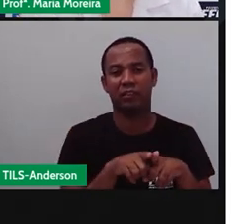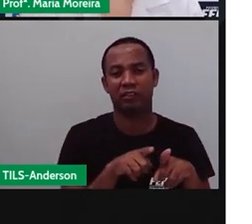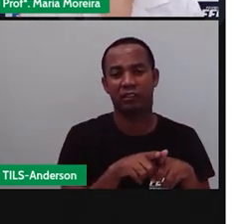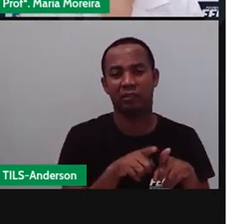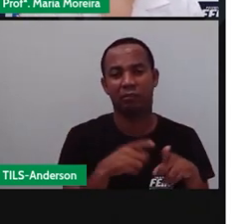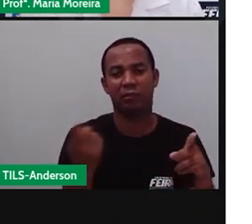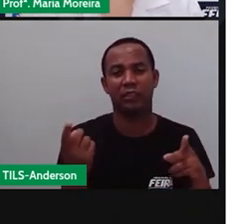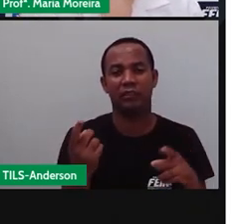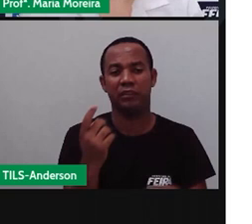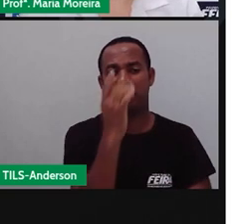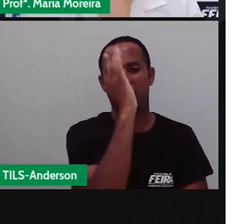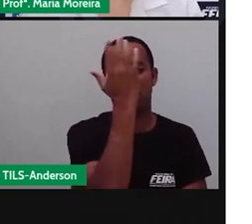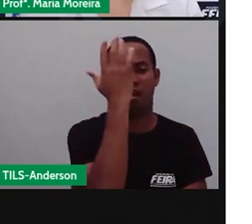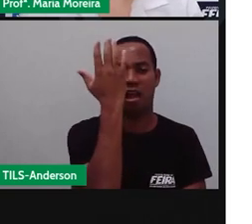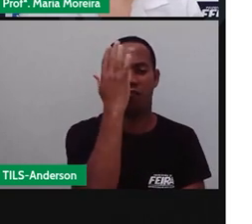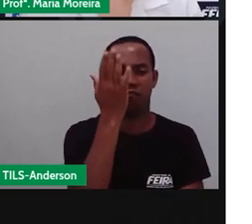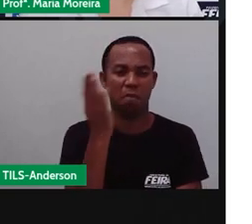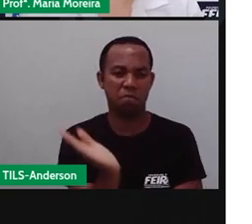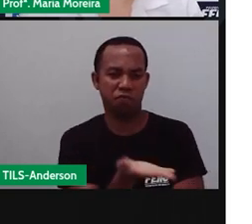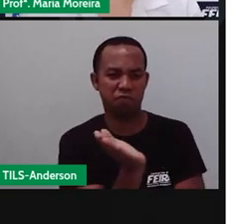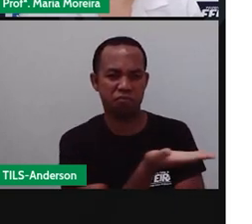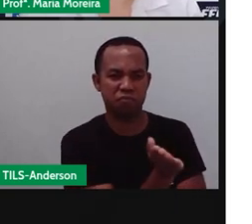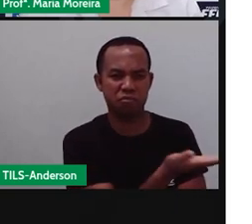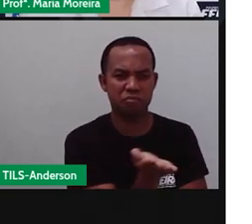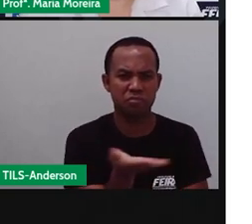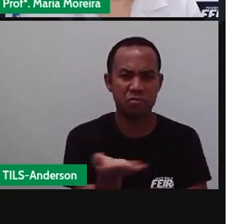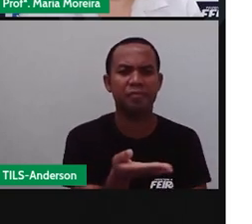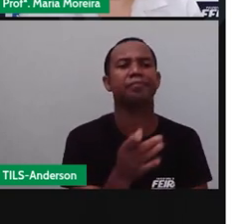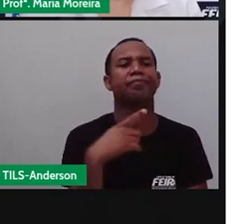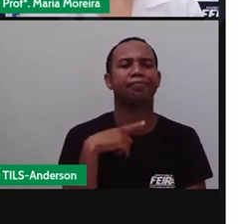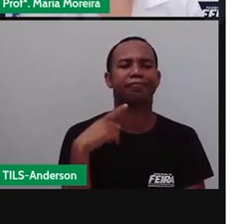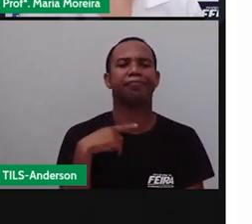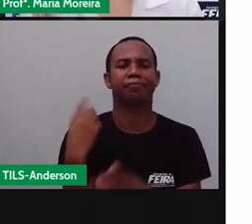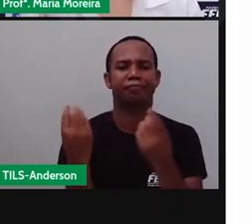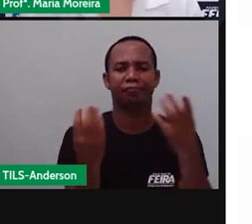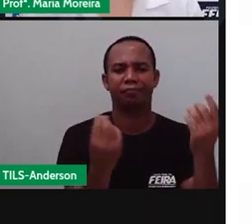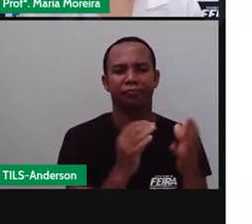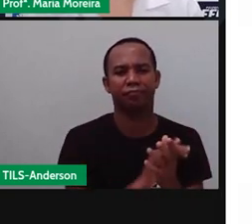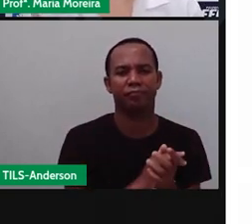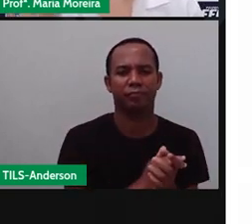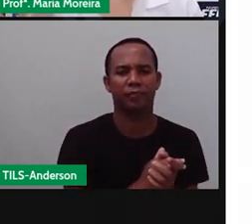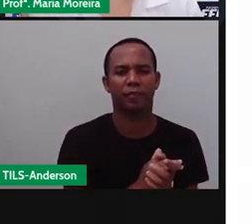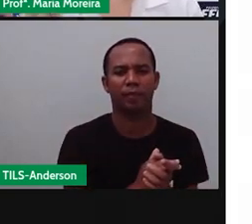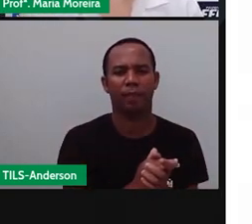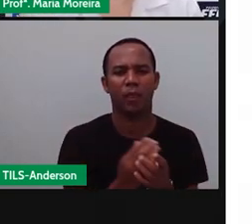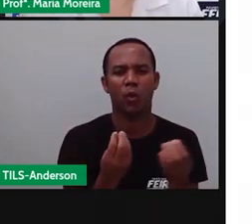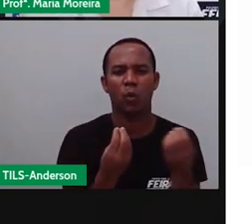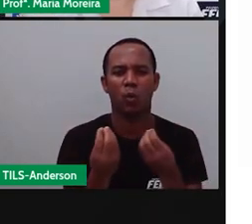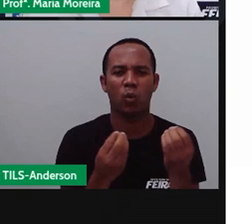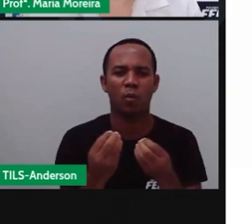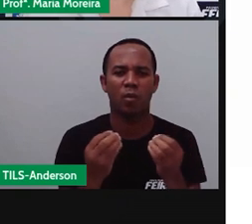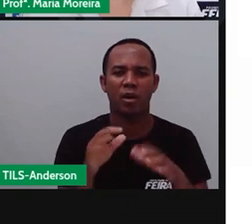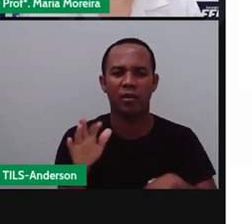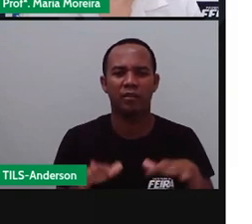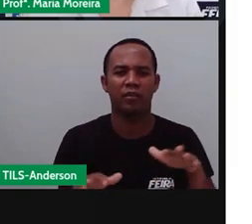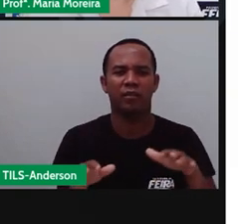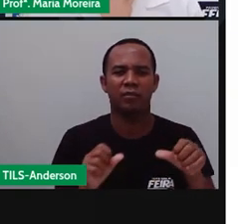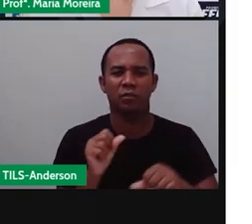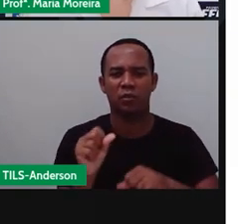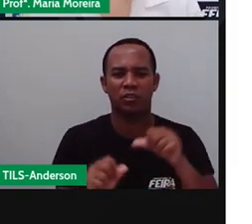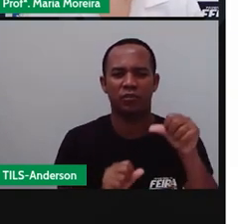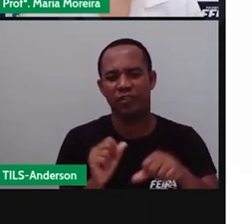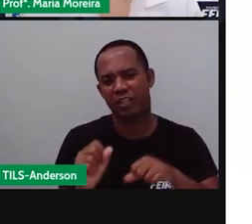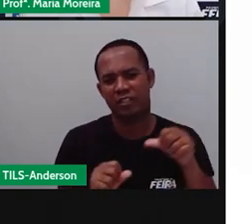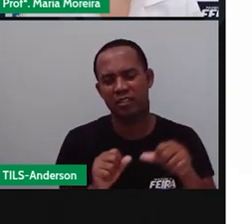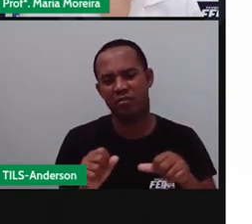está voltado aí para a questão da água, a erosão. Lembra que a gente falou sobre erosão? Quando a gente falou sobre modificação da paisagem? Pronto.